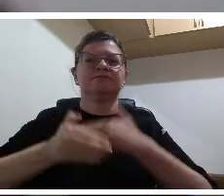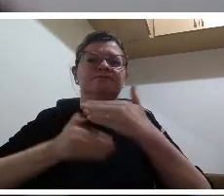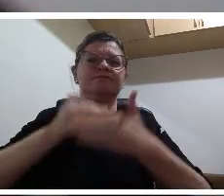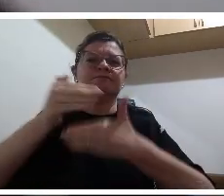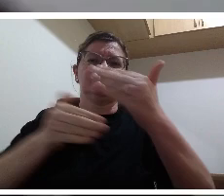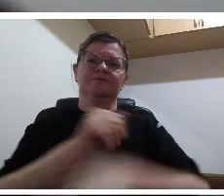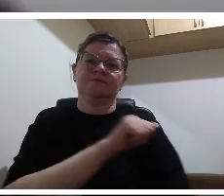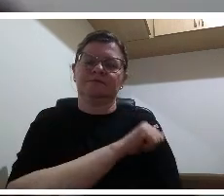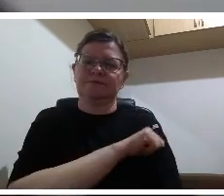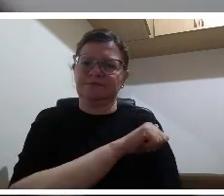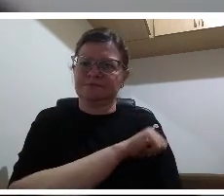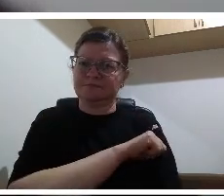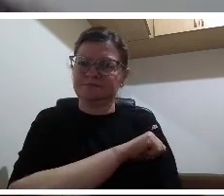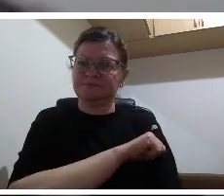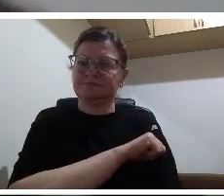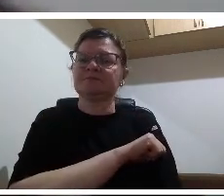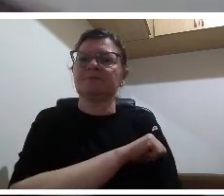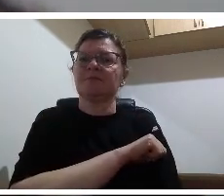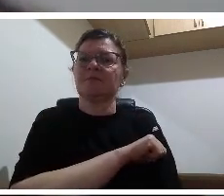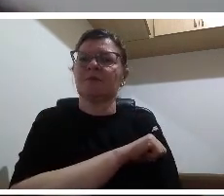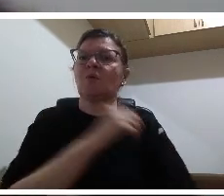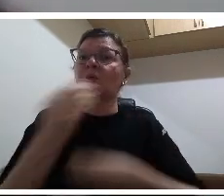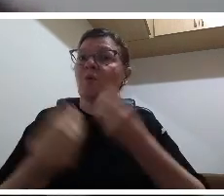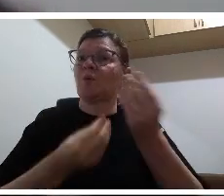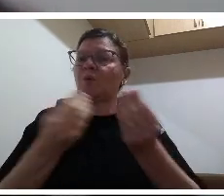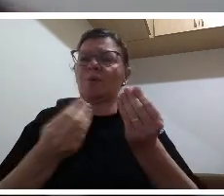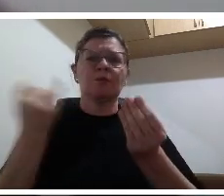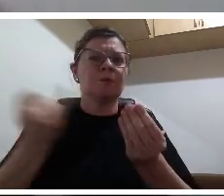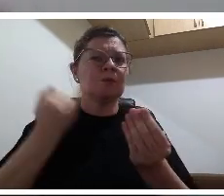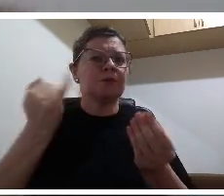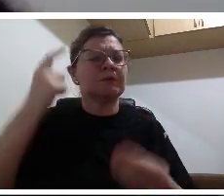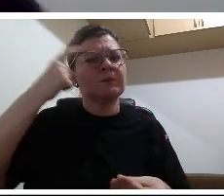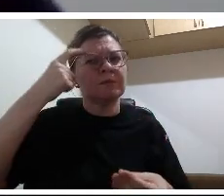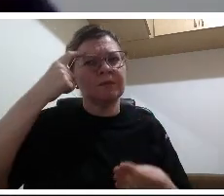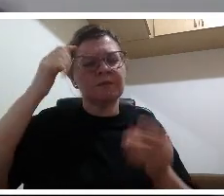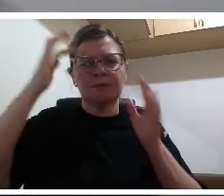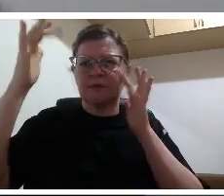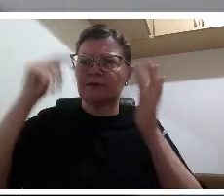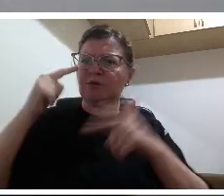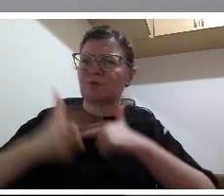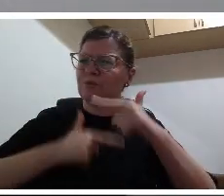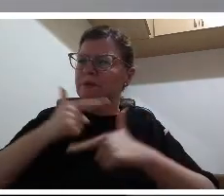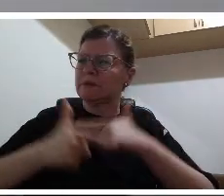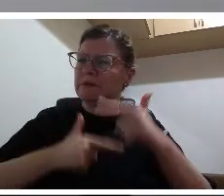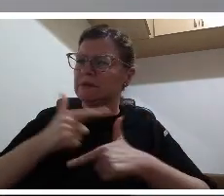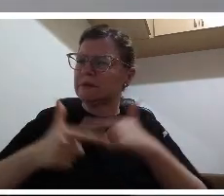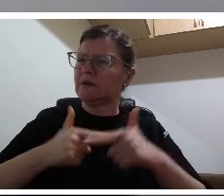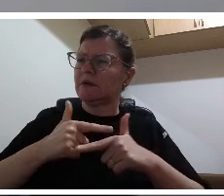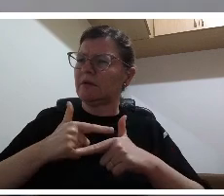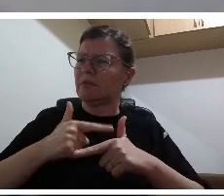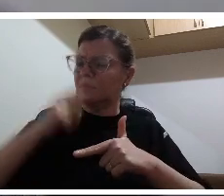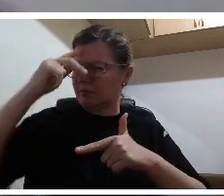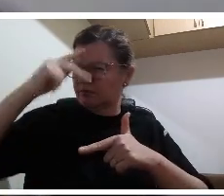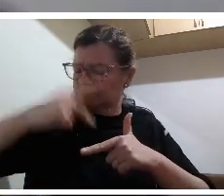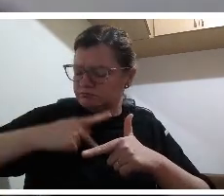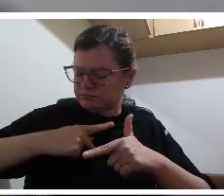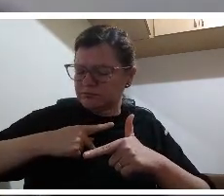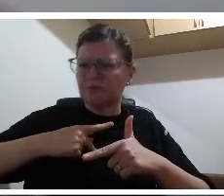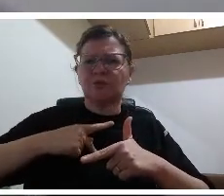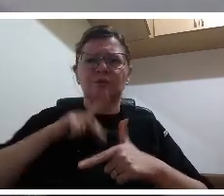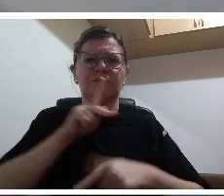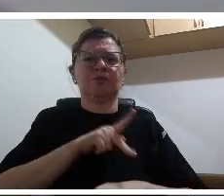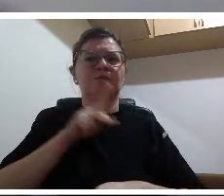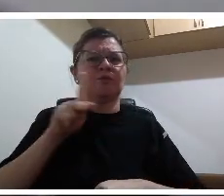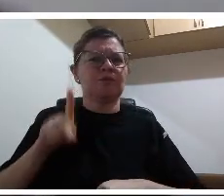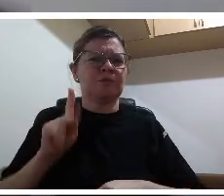histórico crítica histórico principalmente nesse momento nós considerarmos como um momento que nós estamos passando